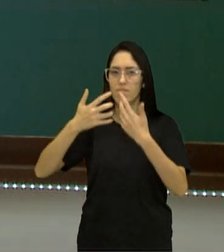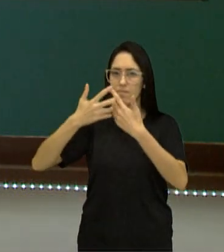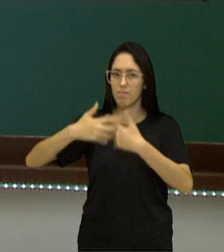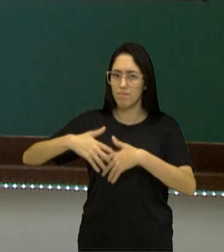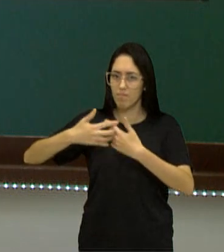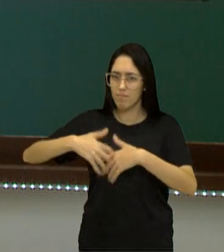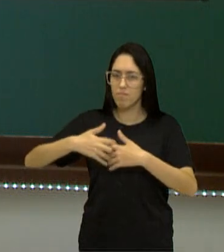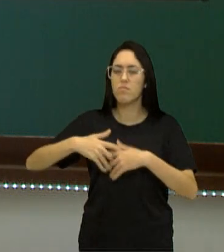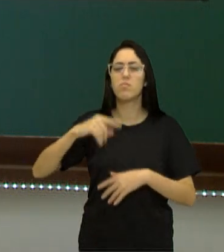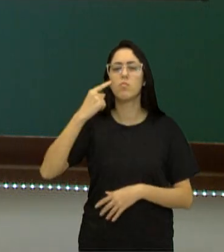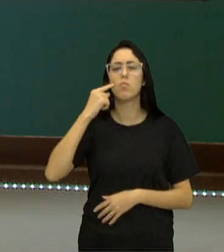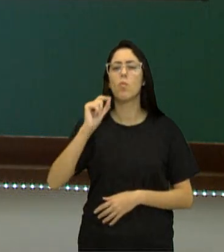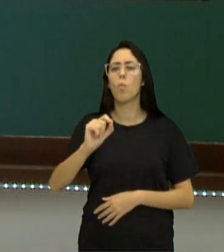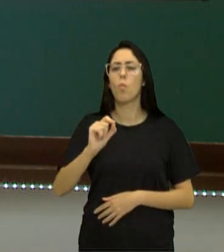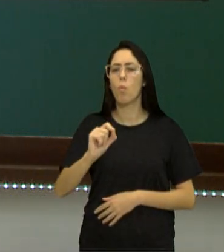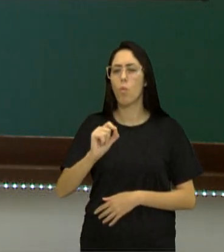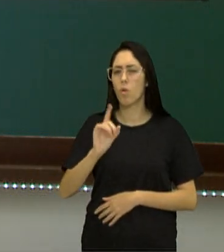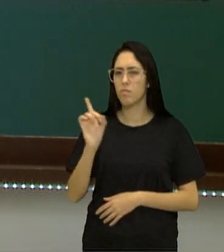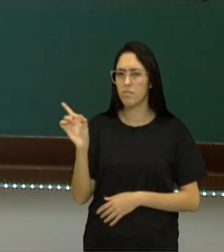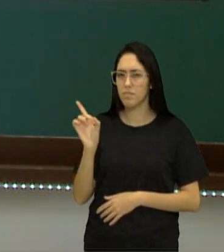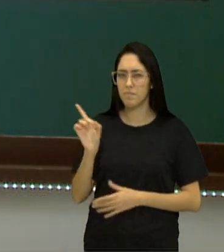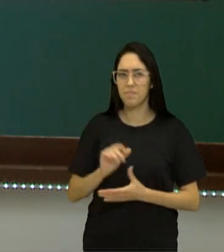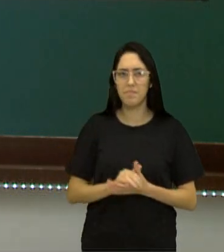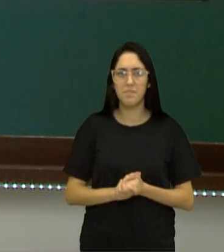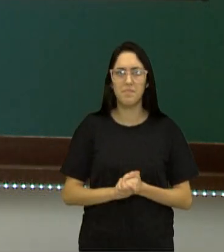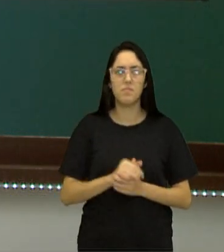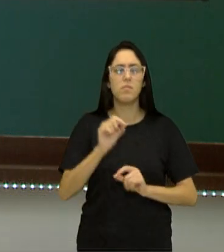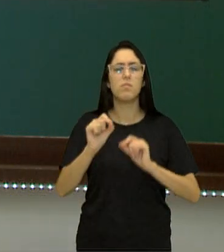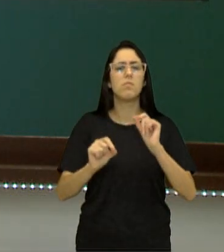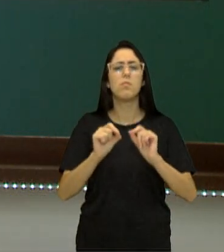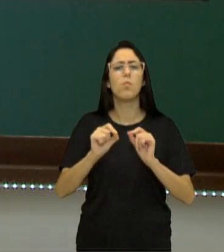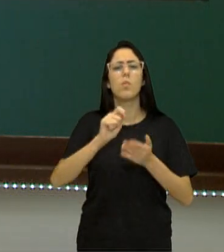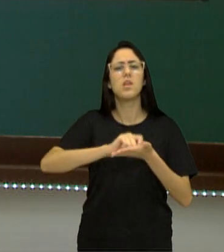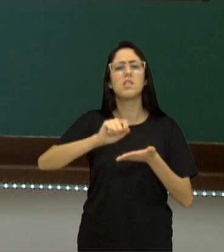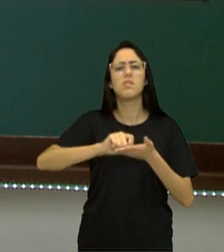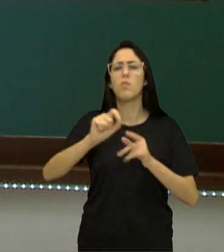nós temos aqui. Alberto Manguel, o que ele escreveu?